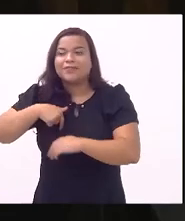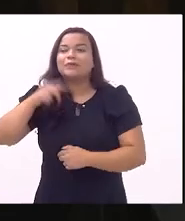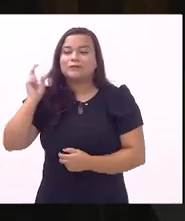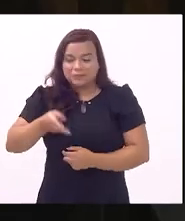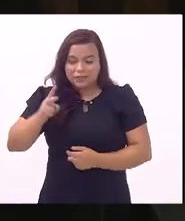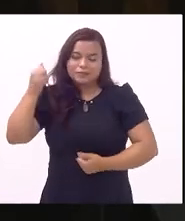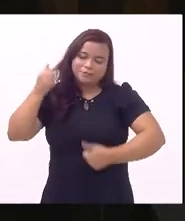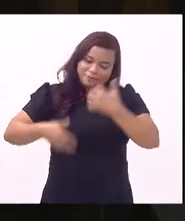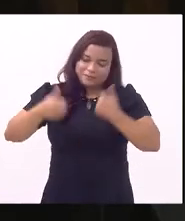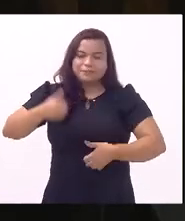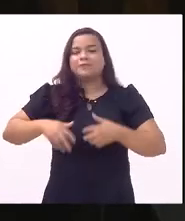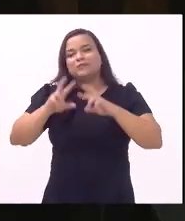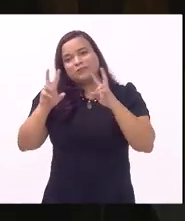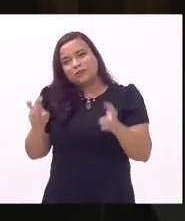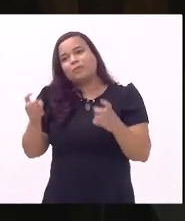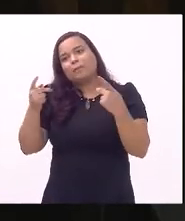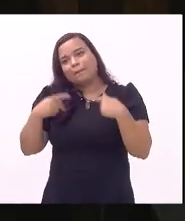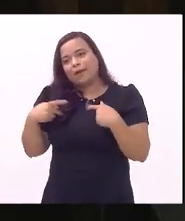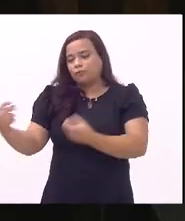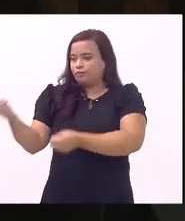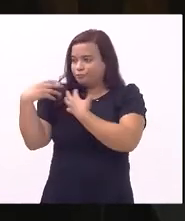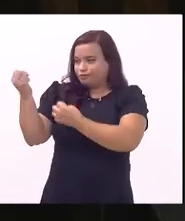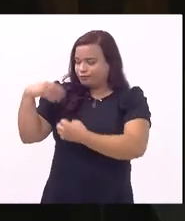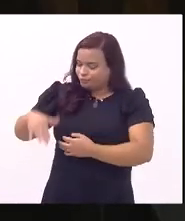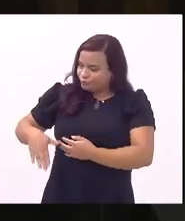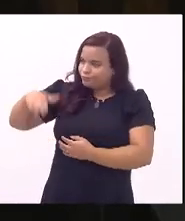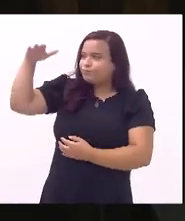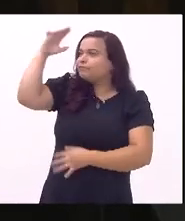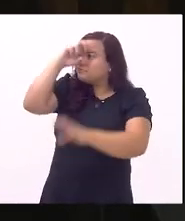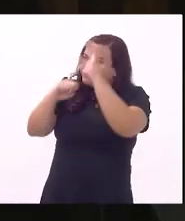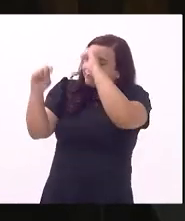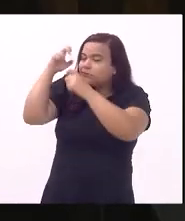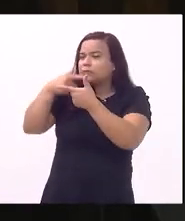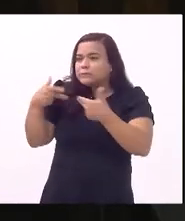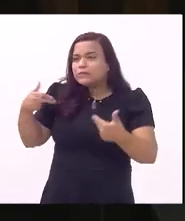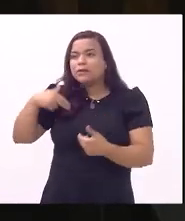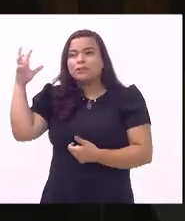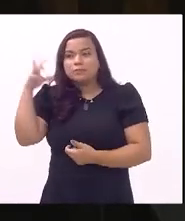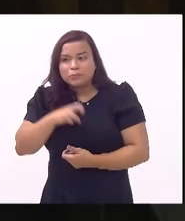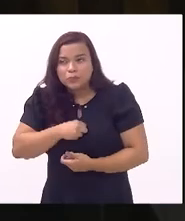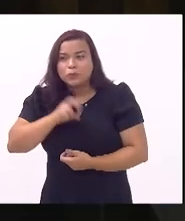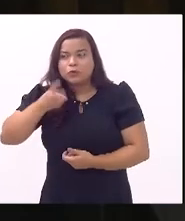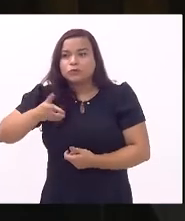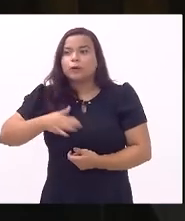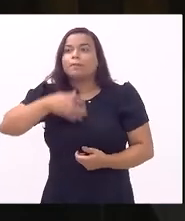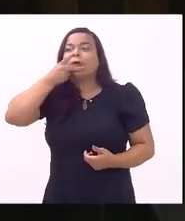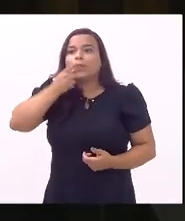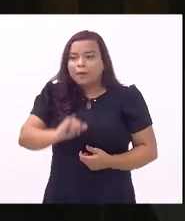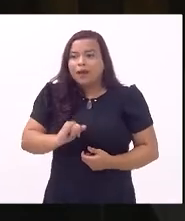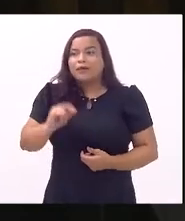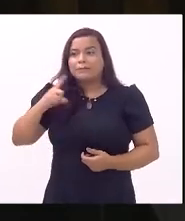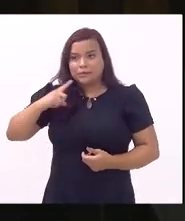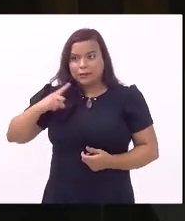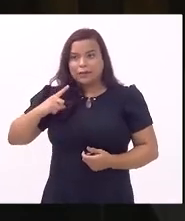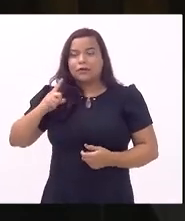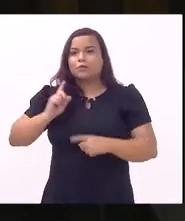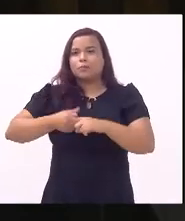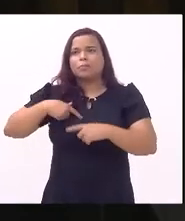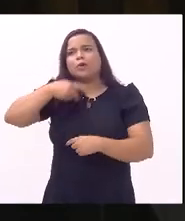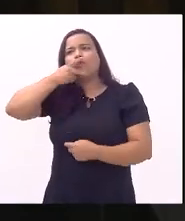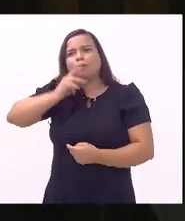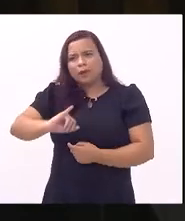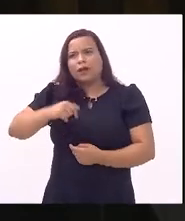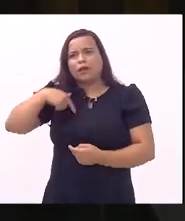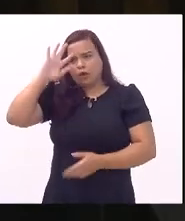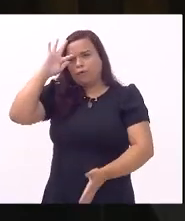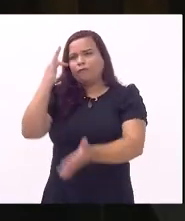costumo falar da minha criação o amor que eu não só tinha mas eu ainda tenho pelo meu pai porque meu pai está no tenho certeza pela minha